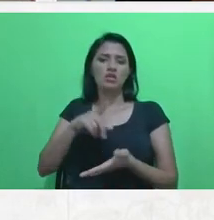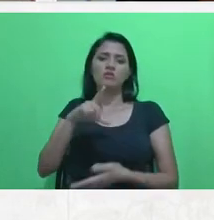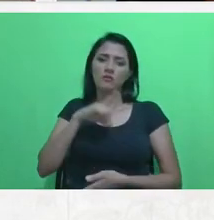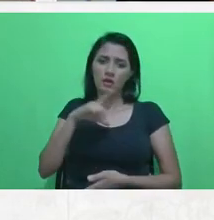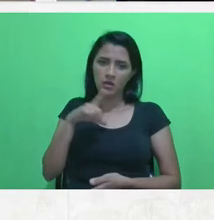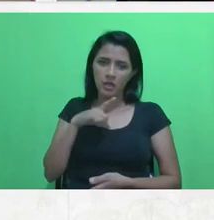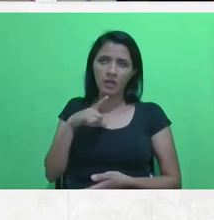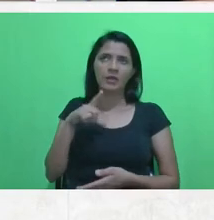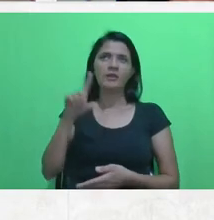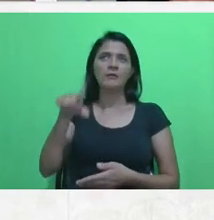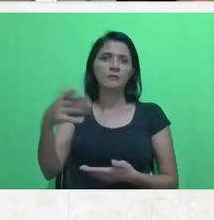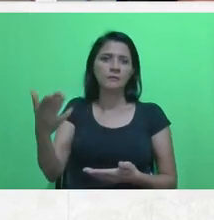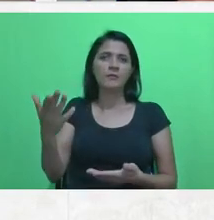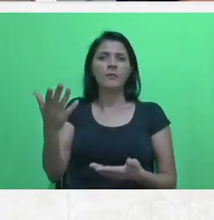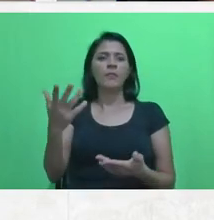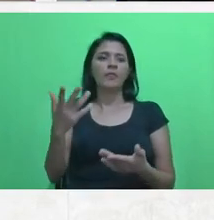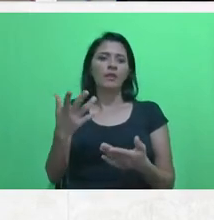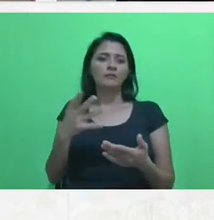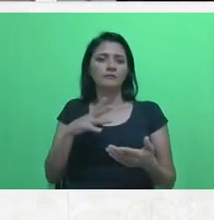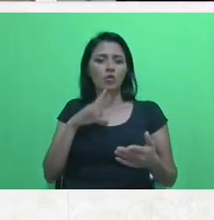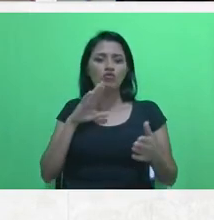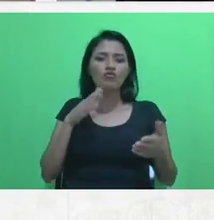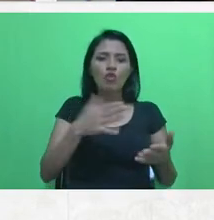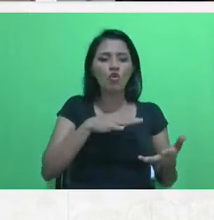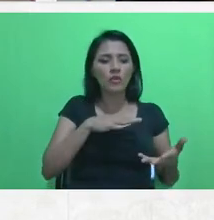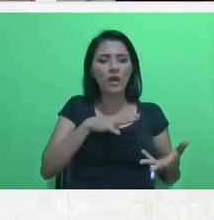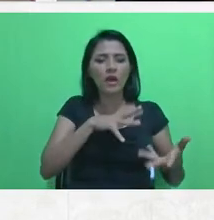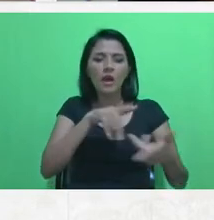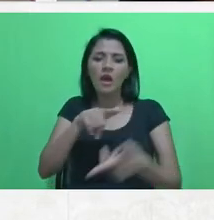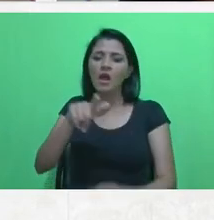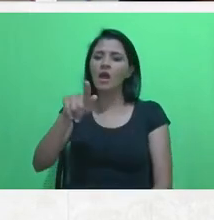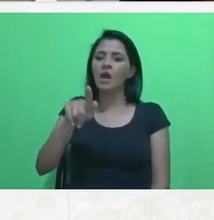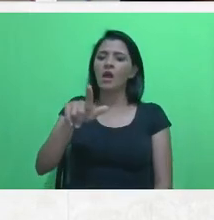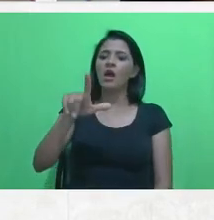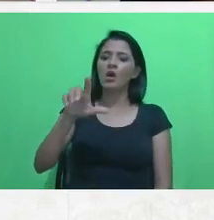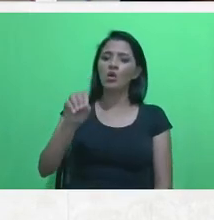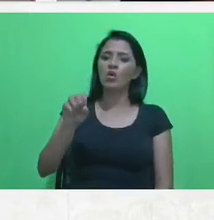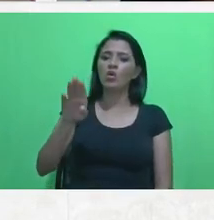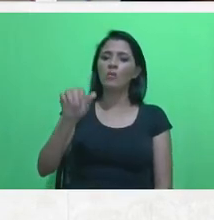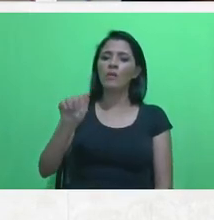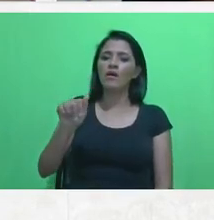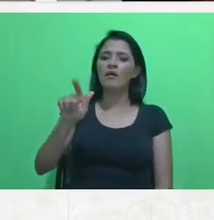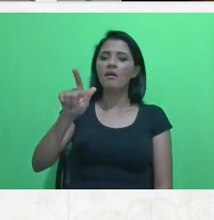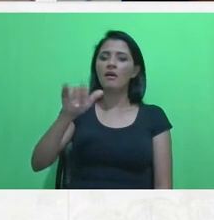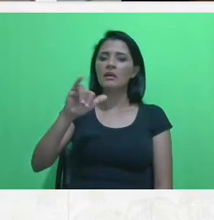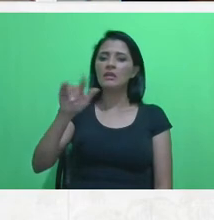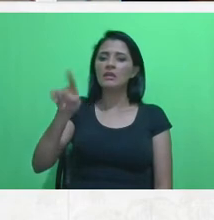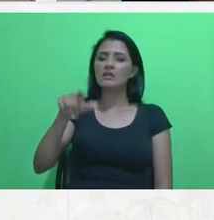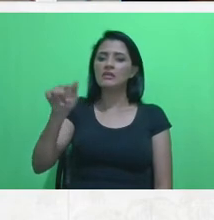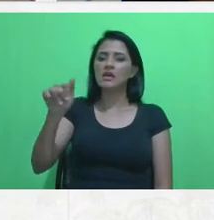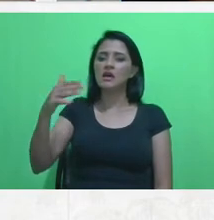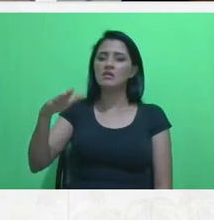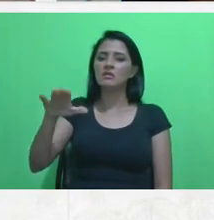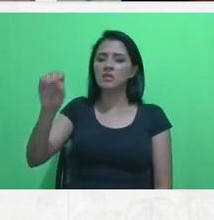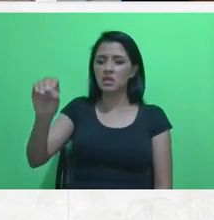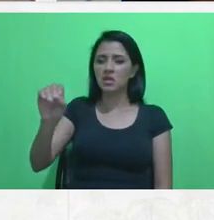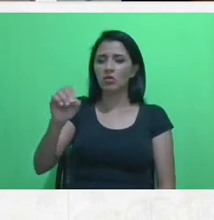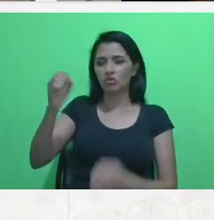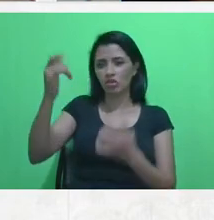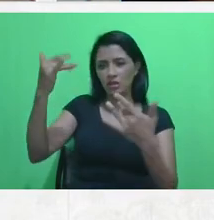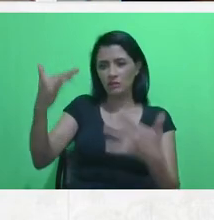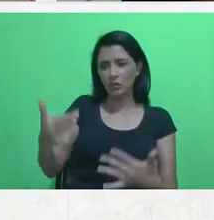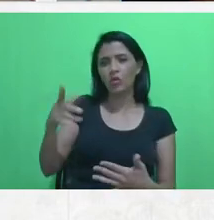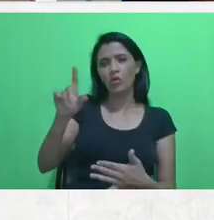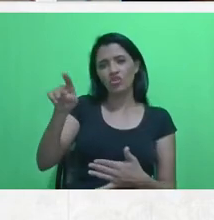miragem da globalização, como a Mariana Fix já definiu super bem, a partir dos nossos mestres, até